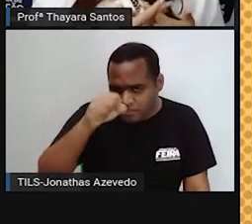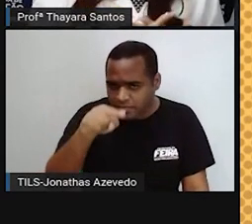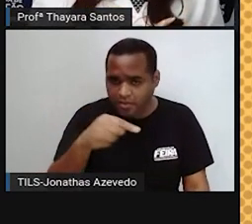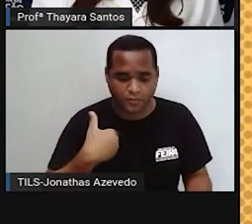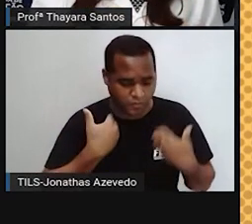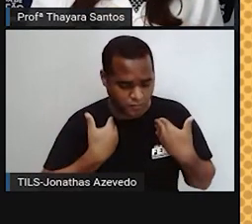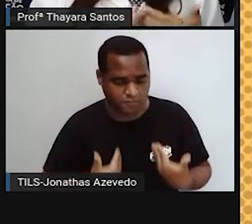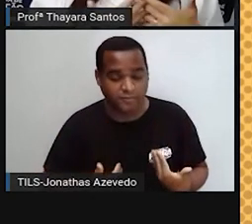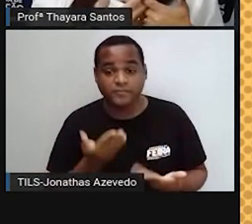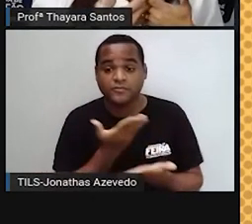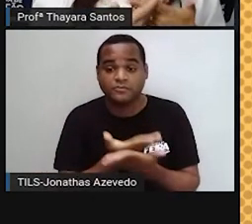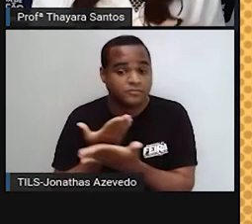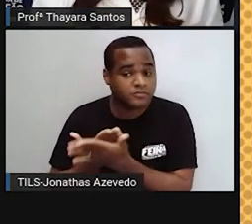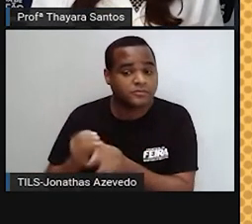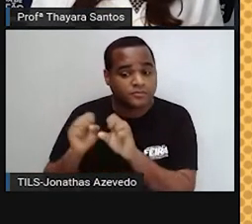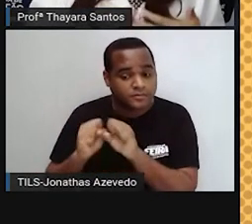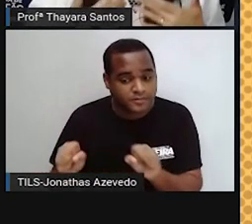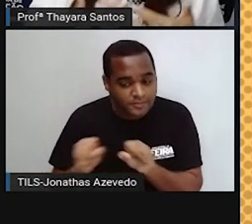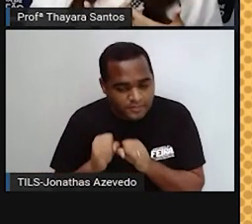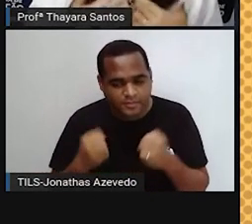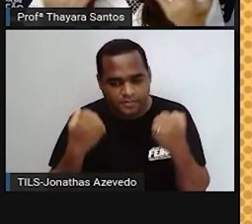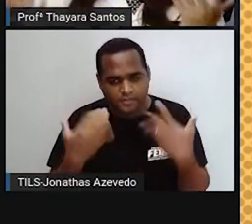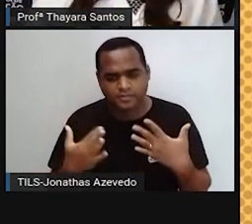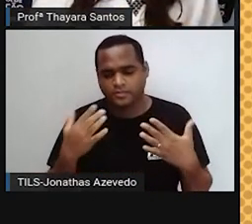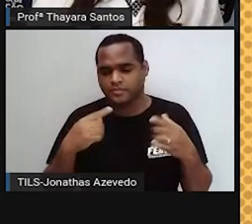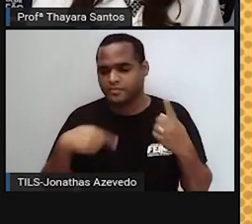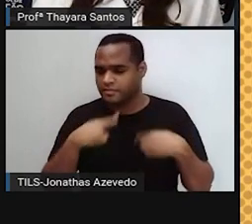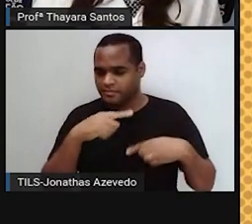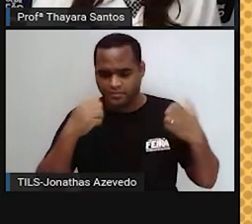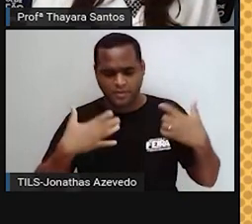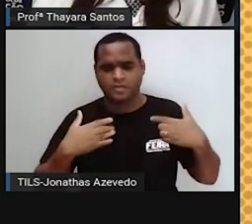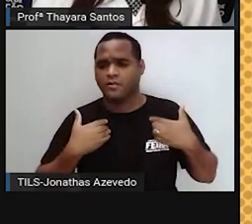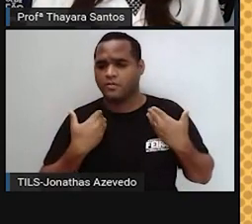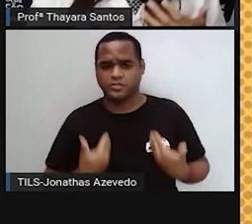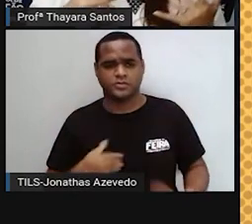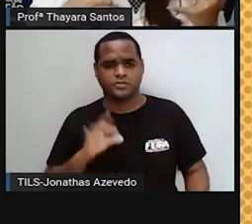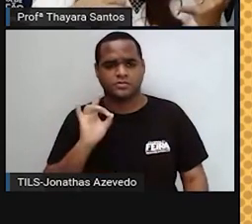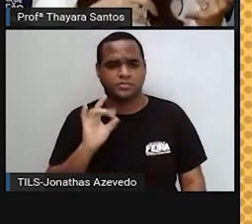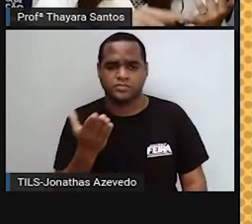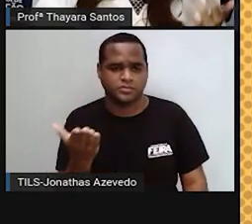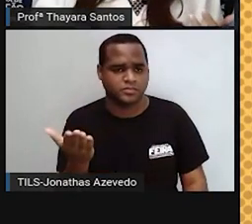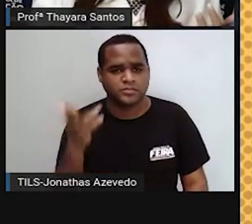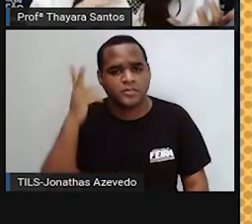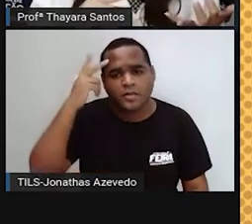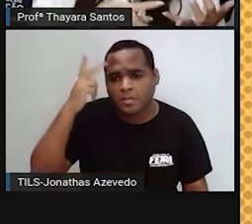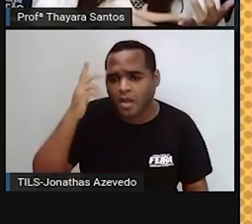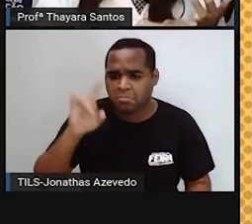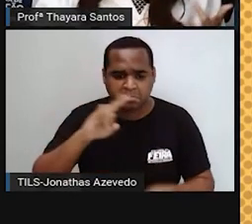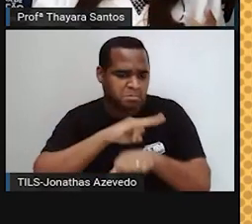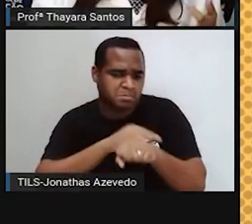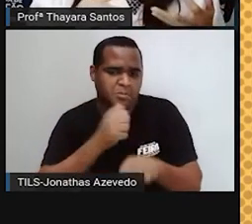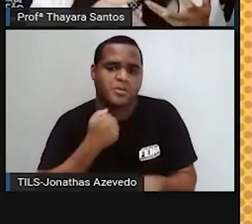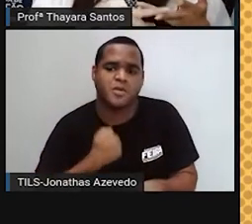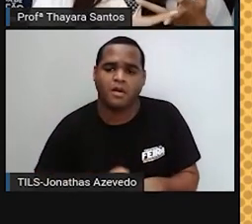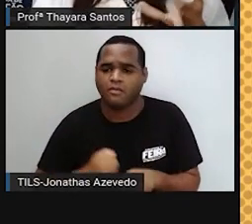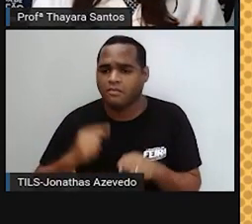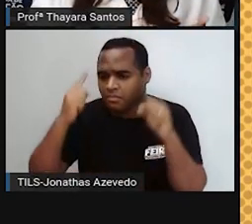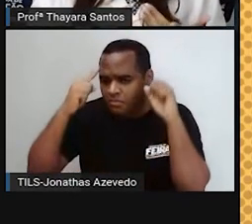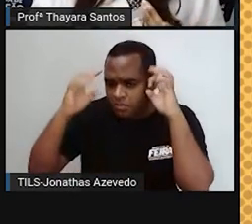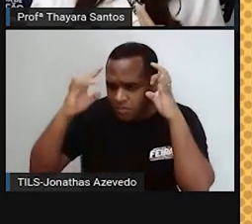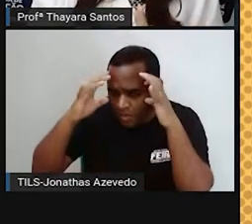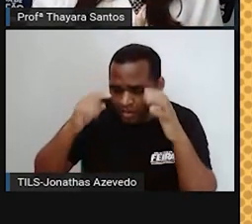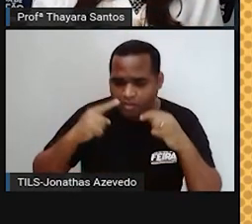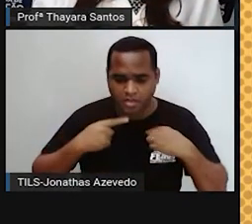A gente está estudando aqui hoje o sistema reprodutor e ele é só mais um sistema do nosso corpo. Assim como o sistema excretor, sistema nervoso, sistema